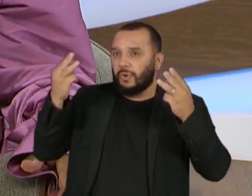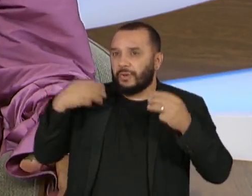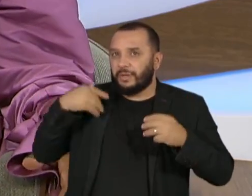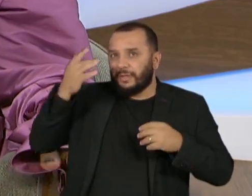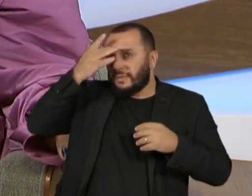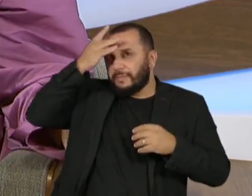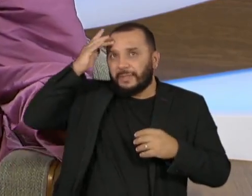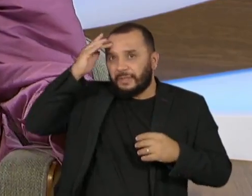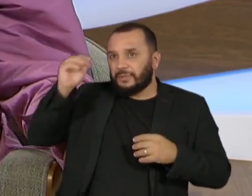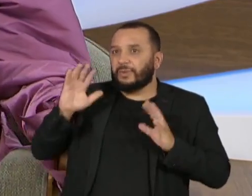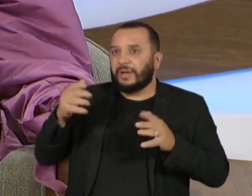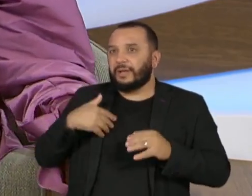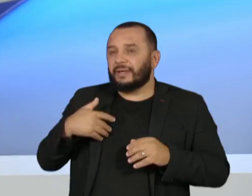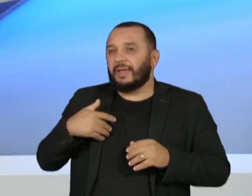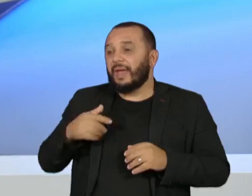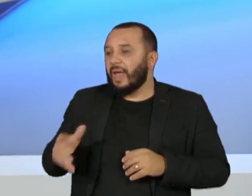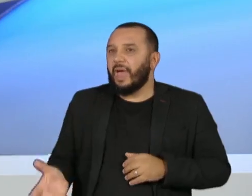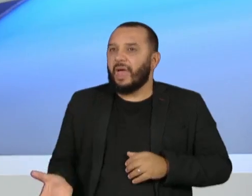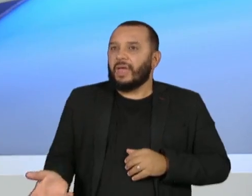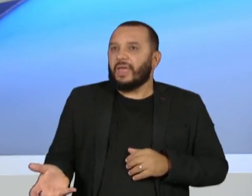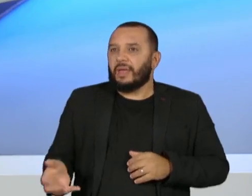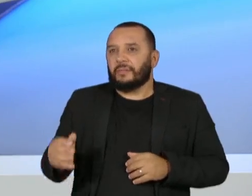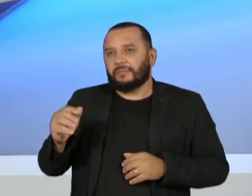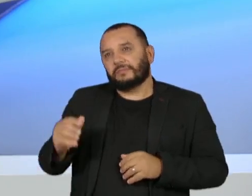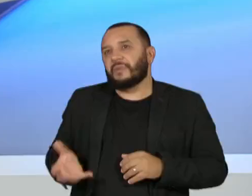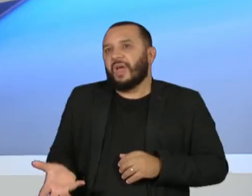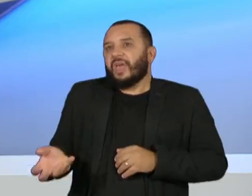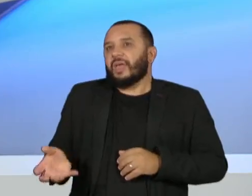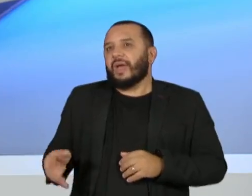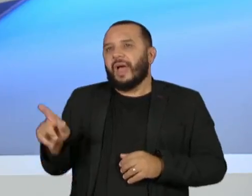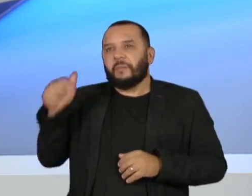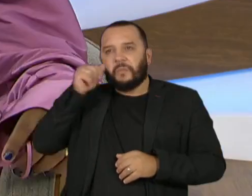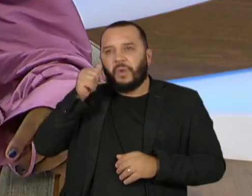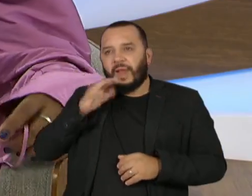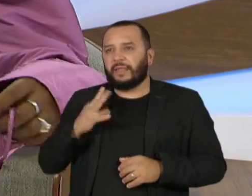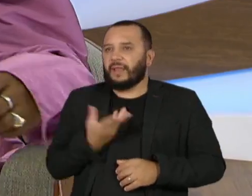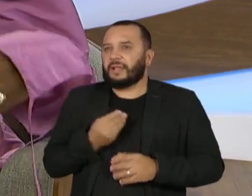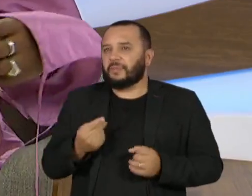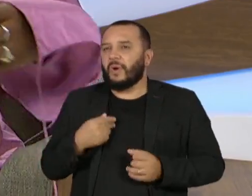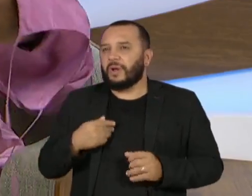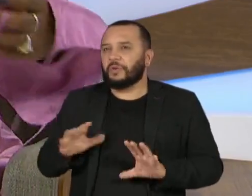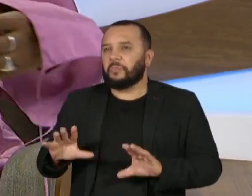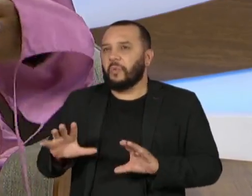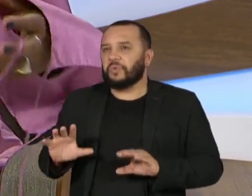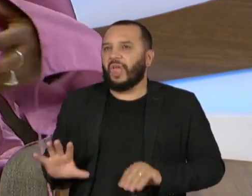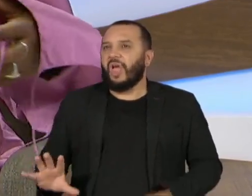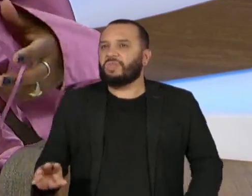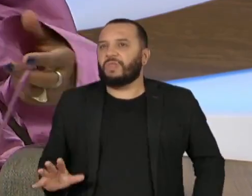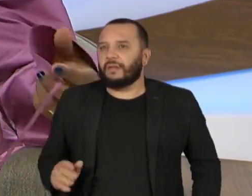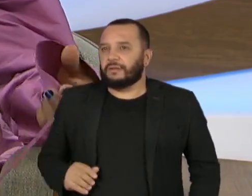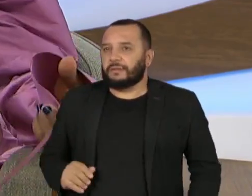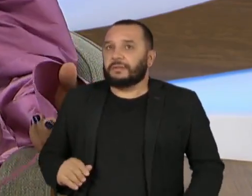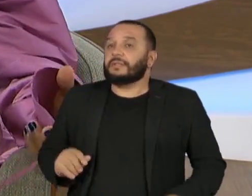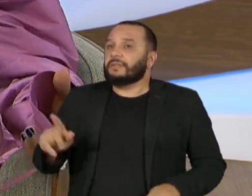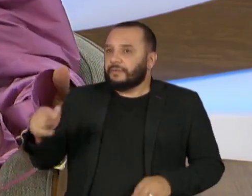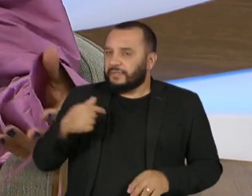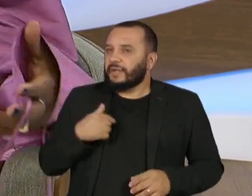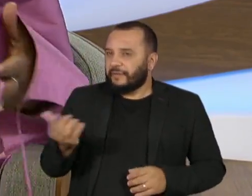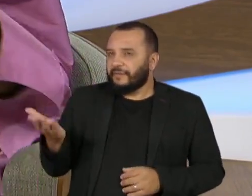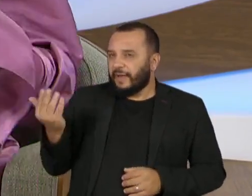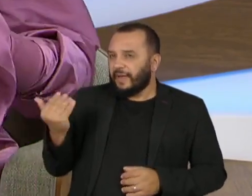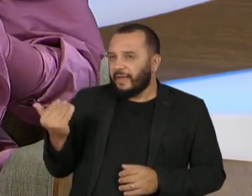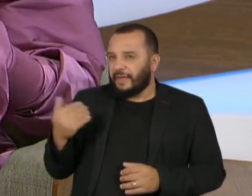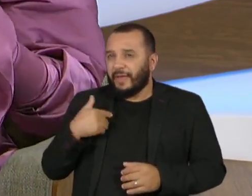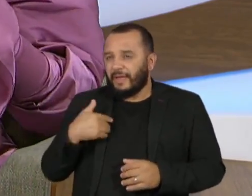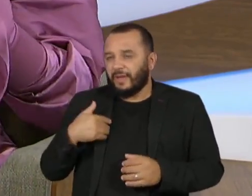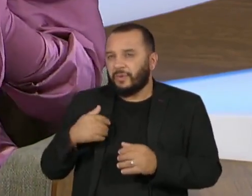acha que ela tem direito de apalpar sua bunda porque você é uma mulher trans, ou quando você está num festival, por exemplo, e chegam duas pessoas falando que você vai ser o sanduíche delas. Então,